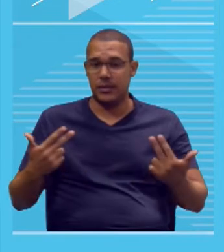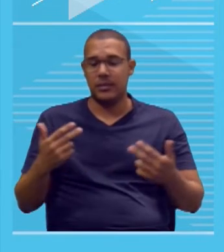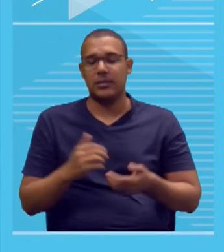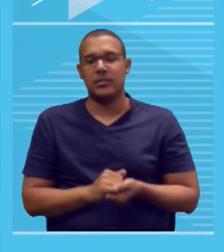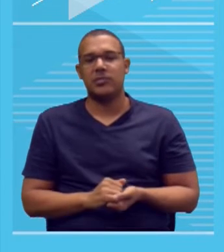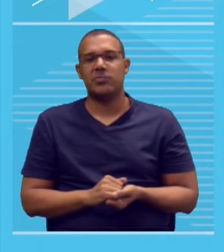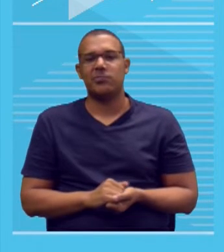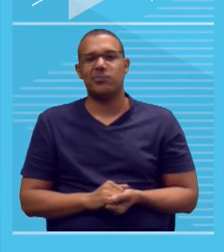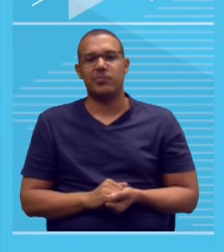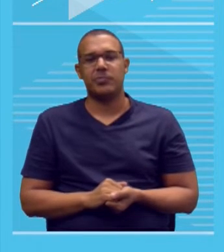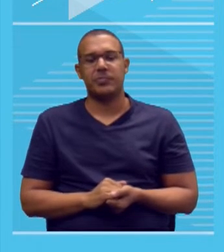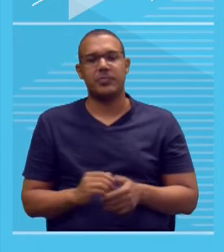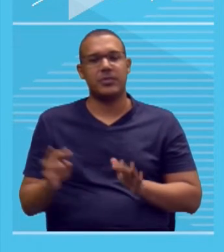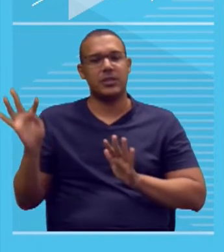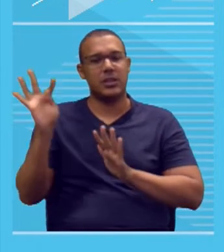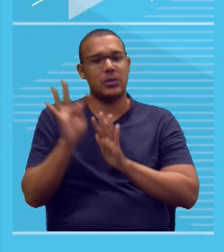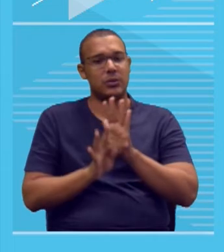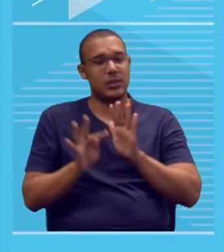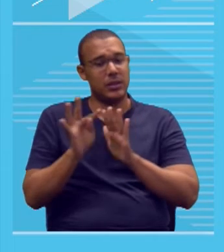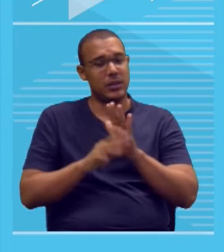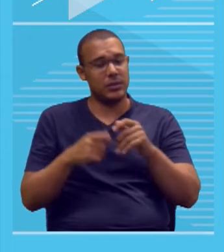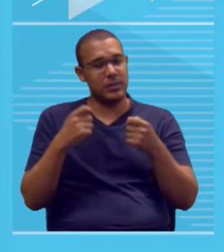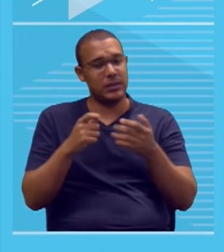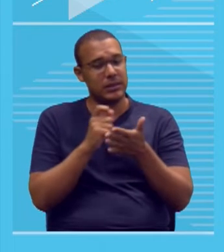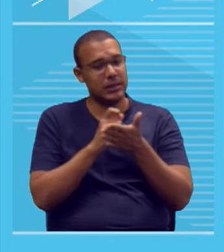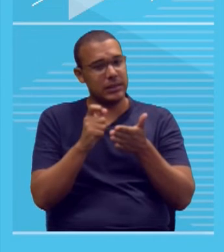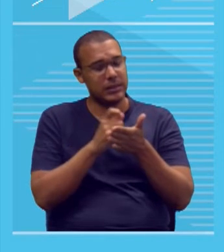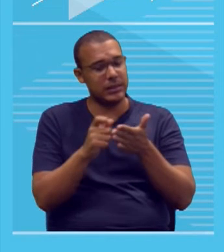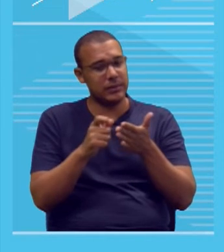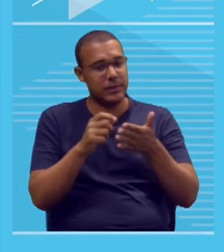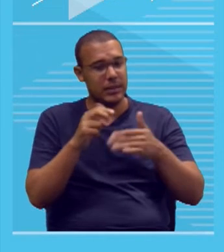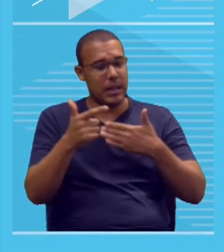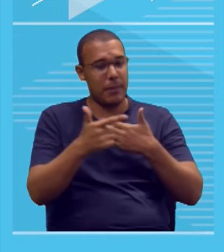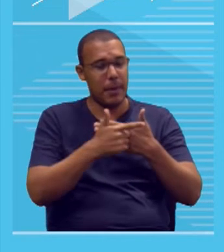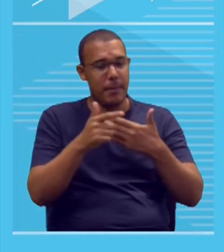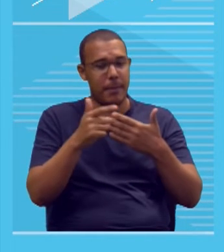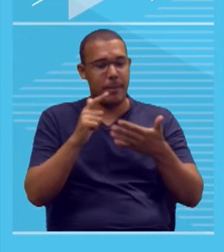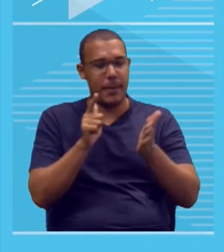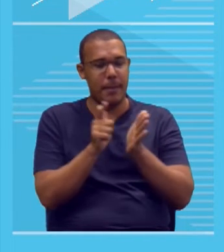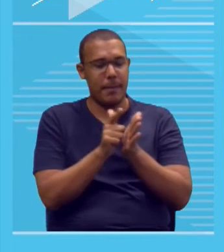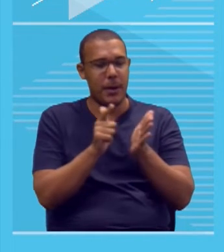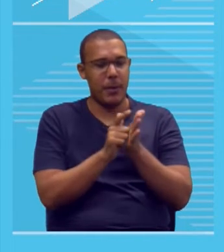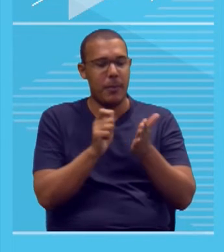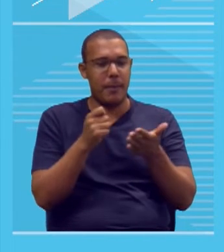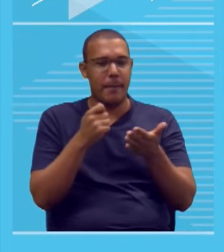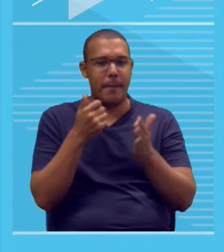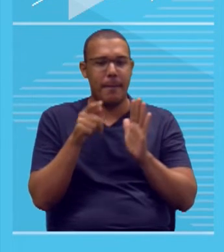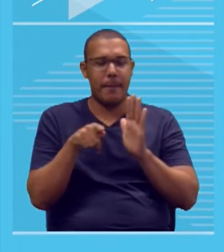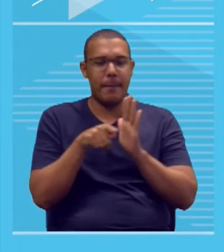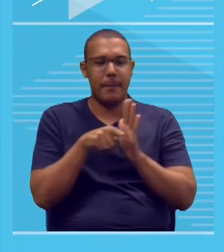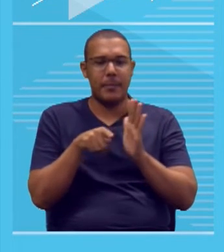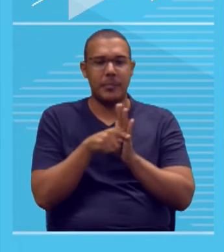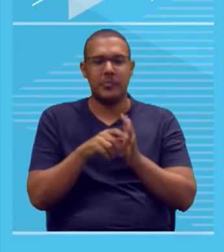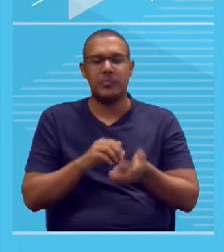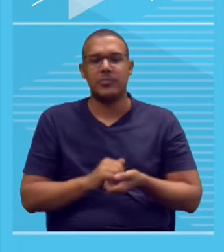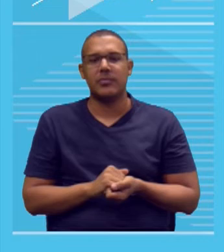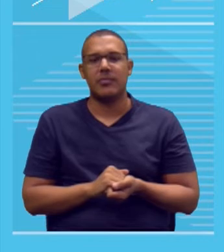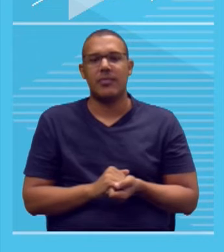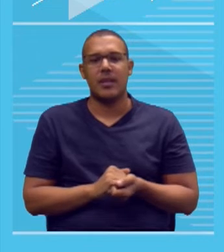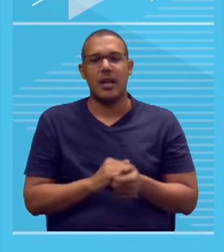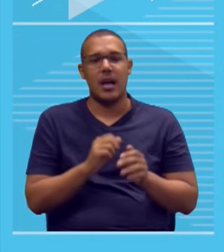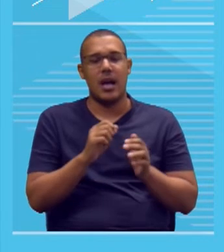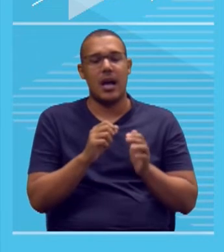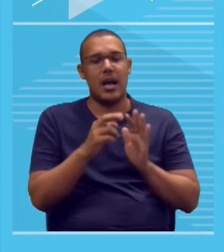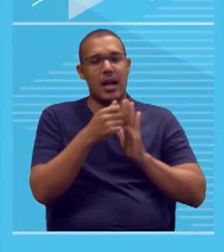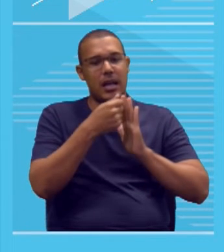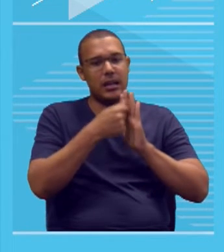texto definitivo deve ser escrito à tinta, na folha própria, em até 30 linhas. A redação que apresentar a cópia dos textos da proposta de